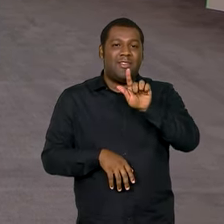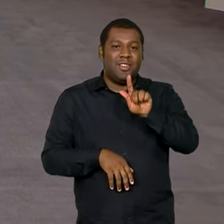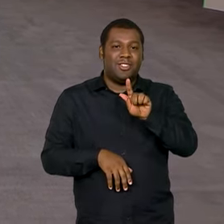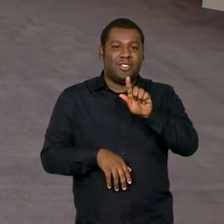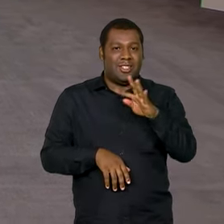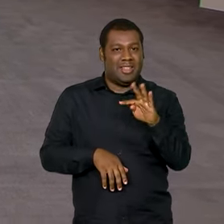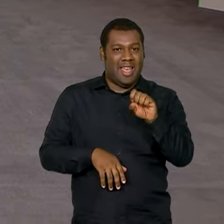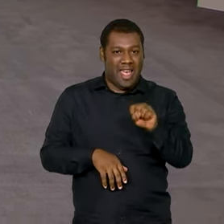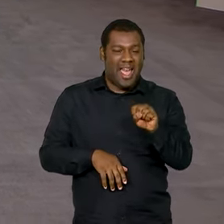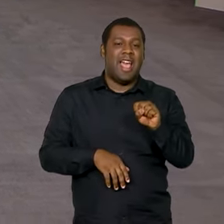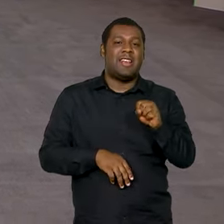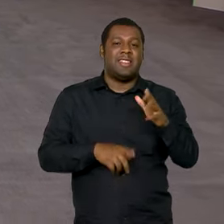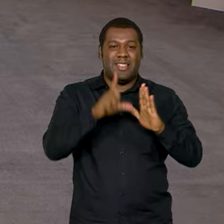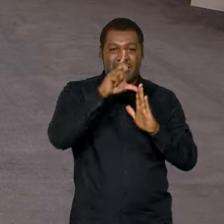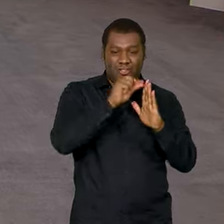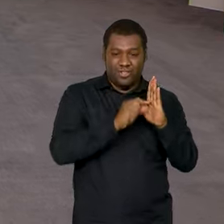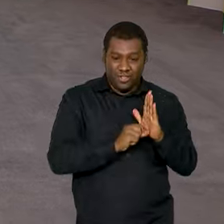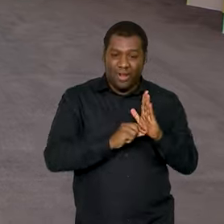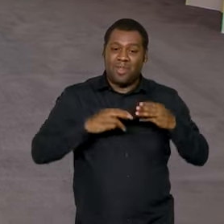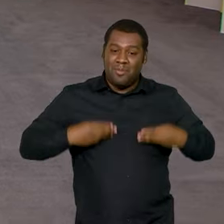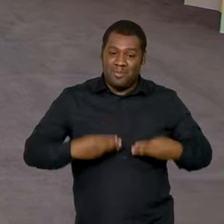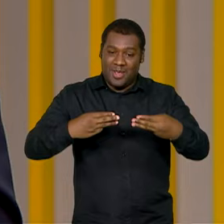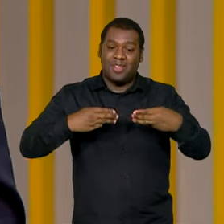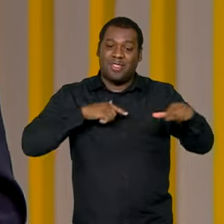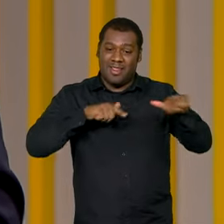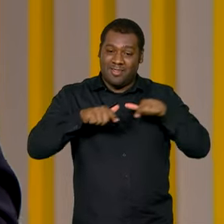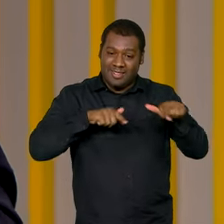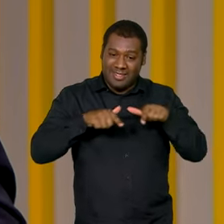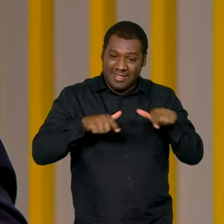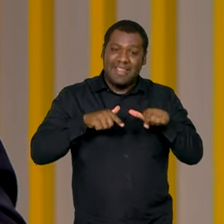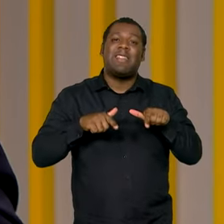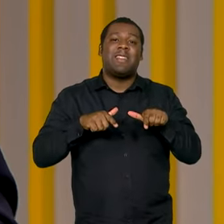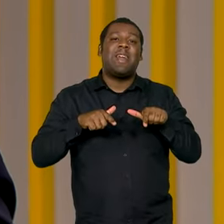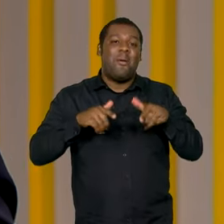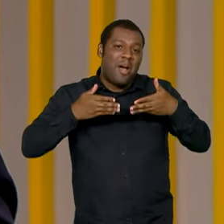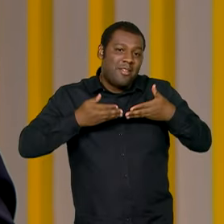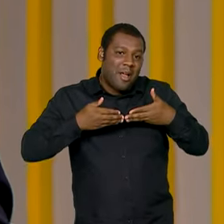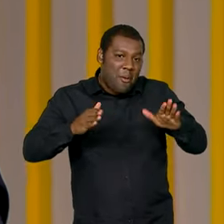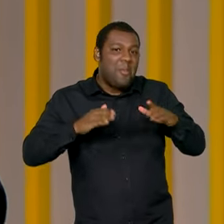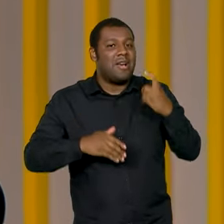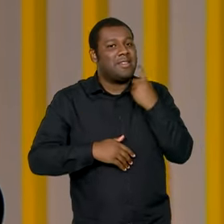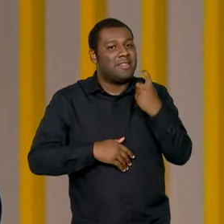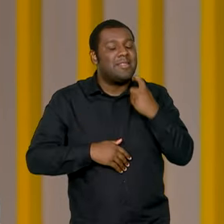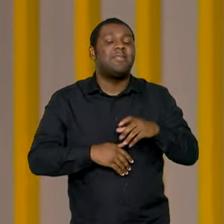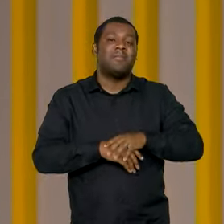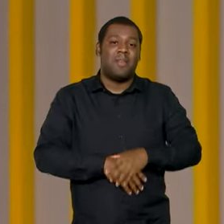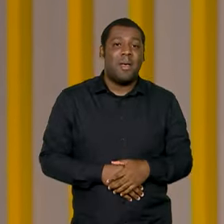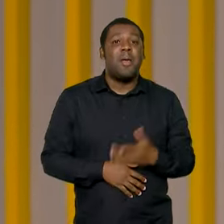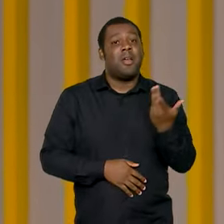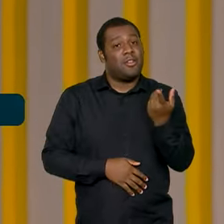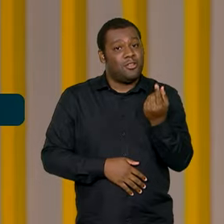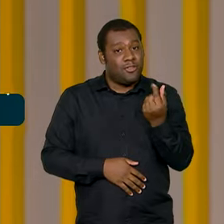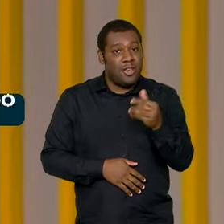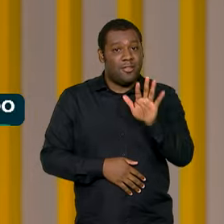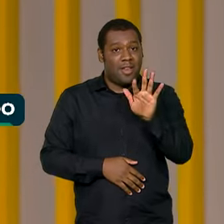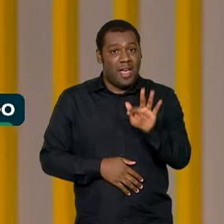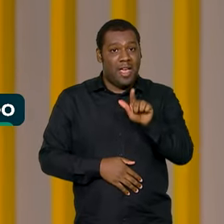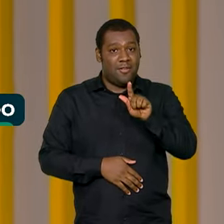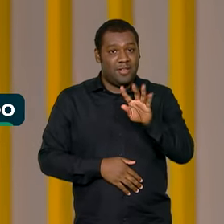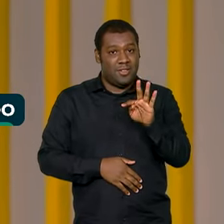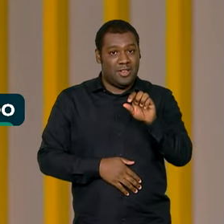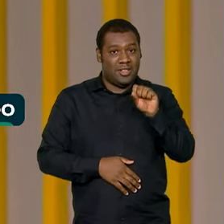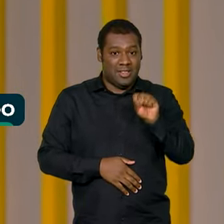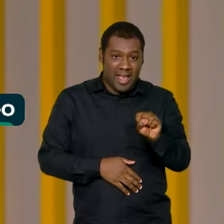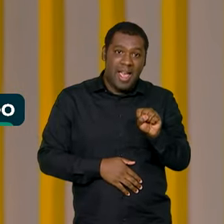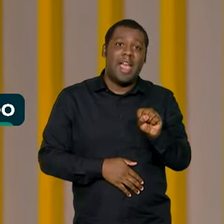Ministério do Trabalho e Emprego nesta terça-feira. A nova forma de recolhimento do FGTS vai utilizar a base de dados do